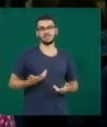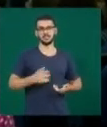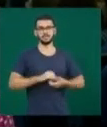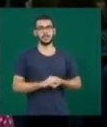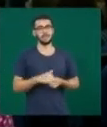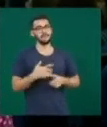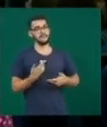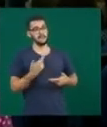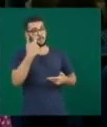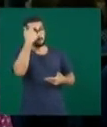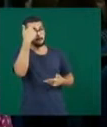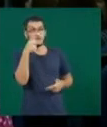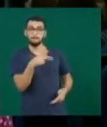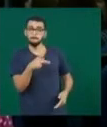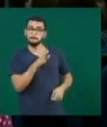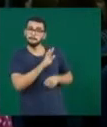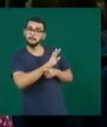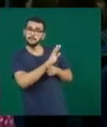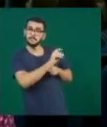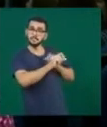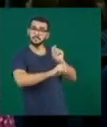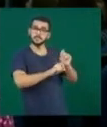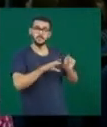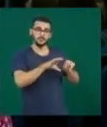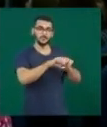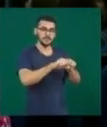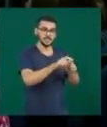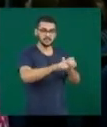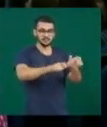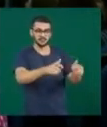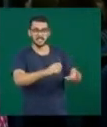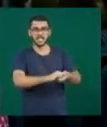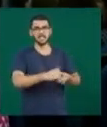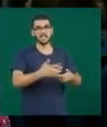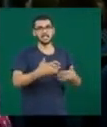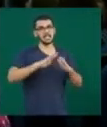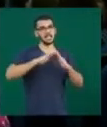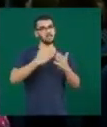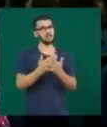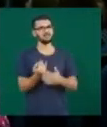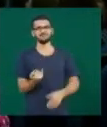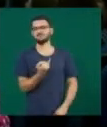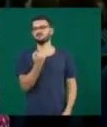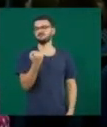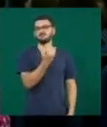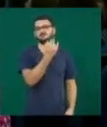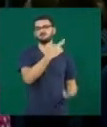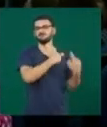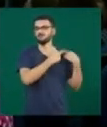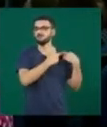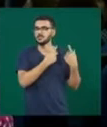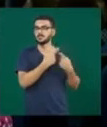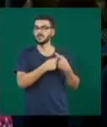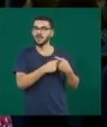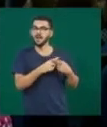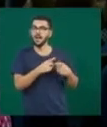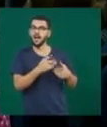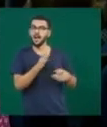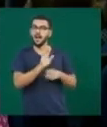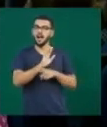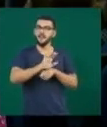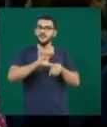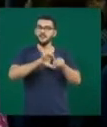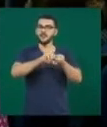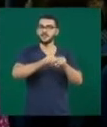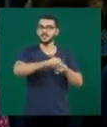das pessoas. E a escola, essa escola aqui, tem um papel muito importante na formação dos profissionais da